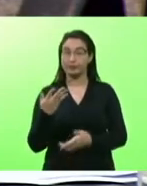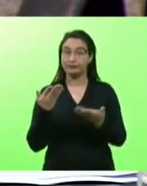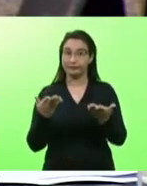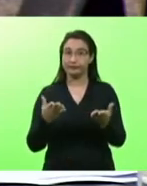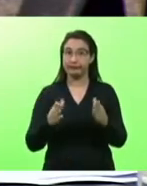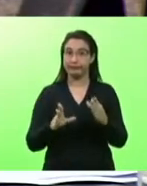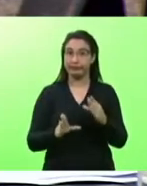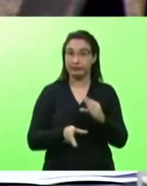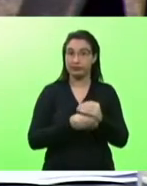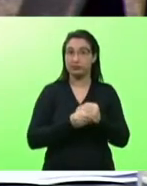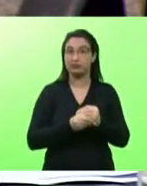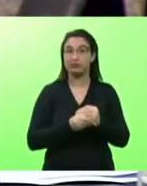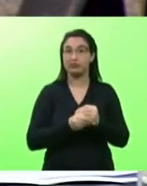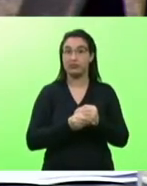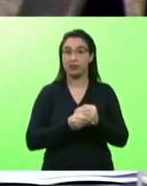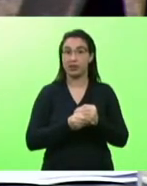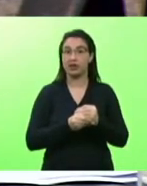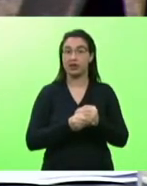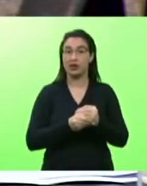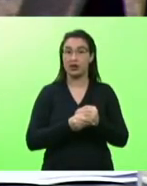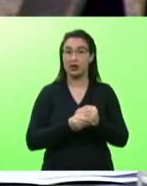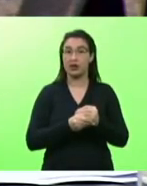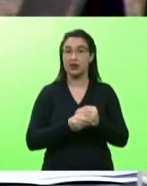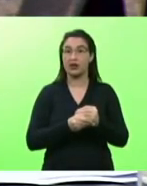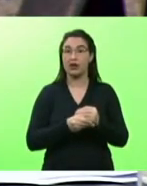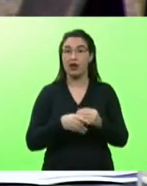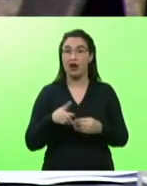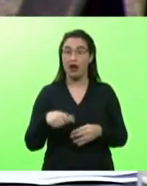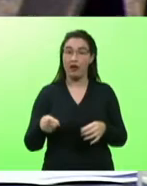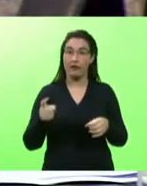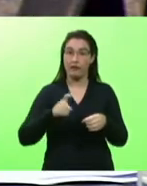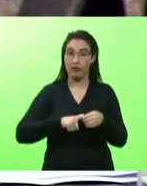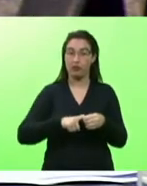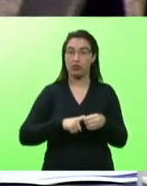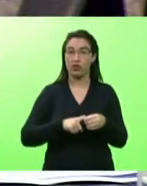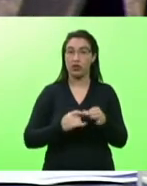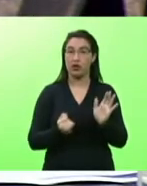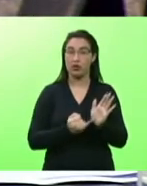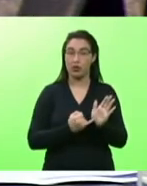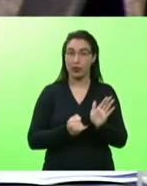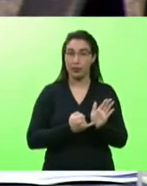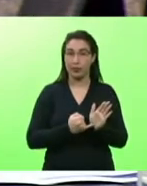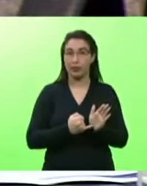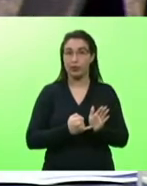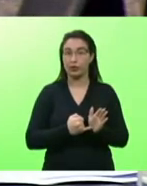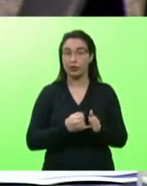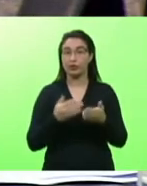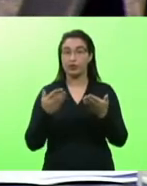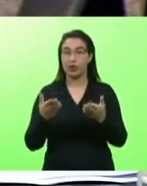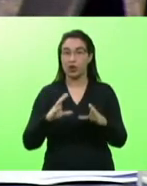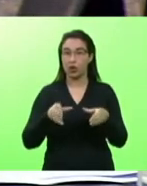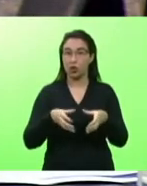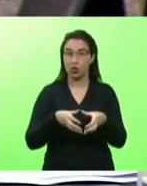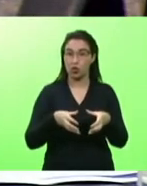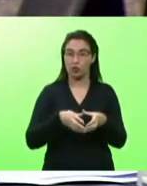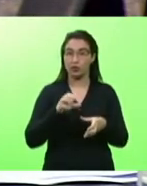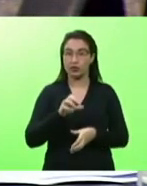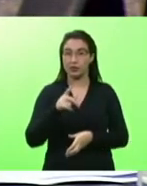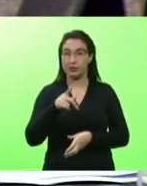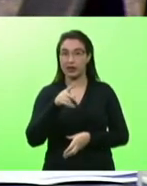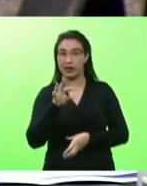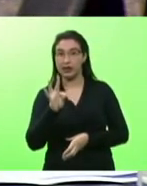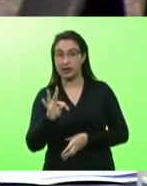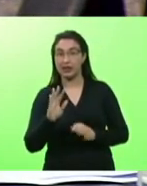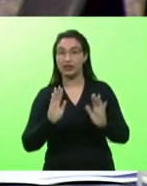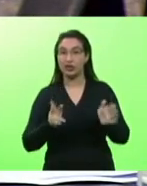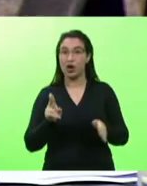como que o dinheiro dos impostos do cidadão volta para ela em qualidade e serviço, a guarnição do CPT já utilizou o fuzil